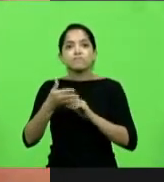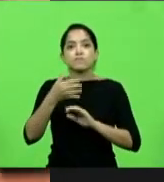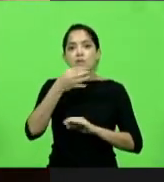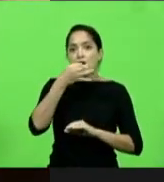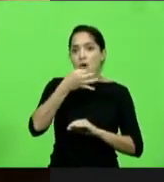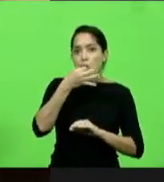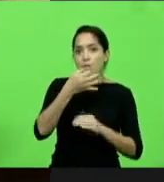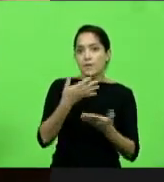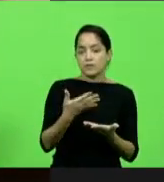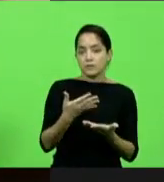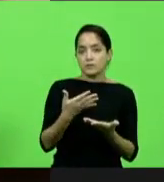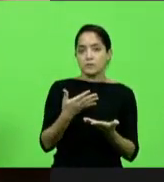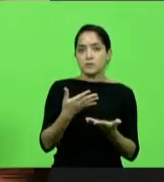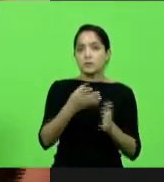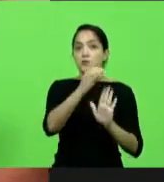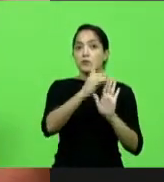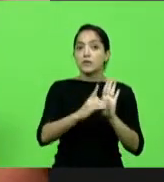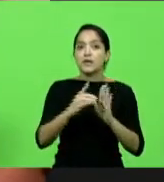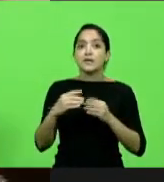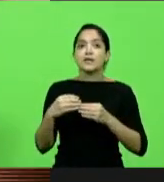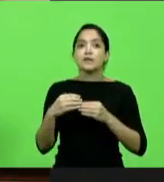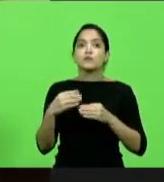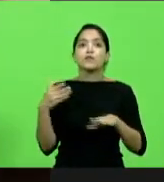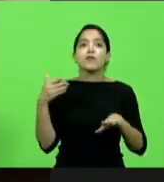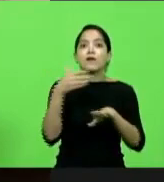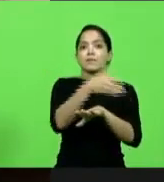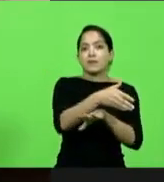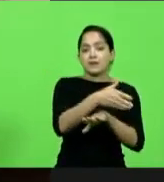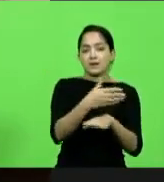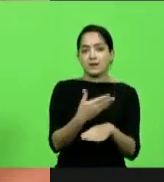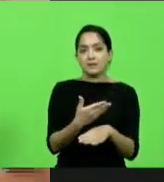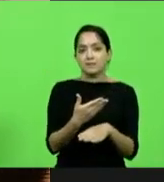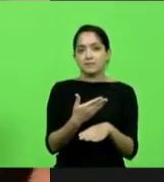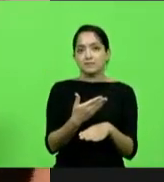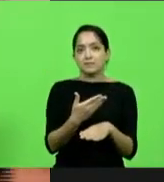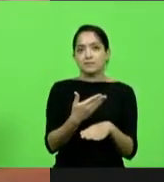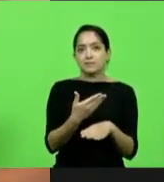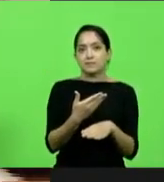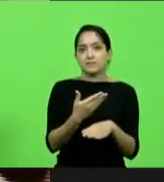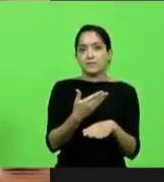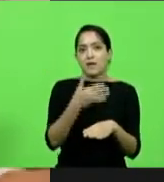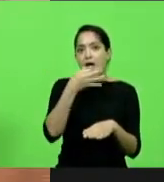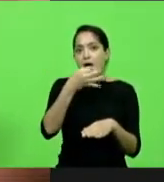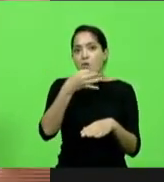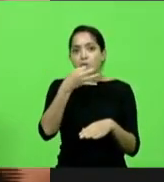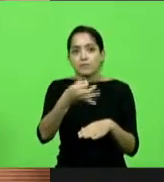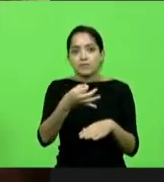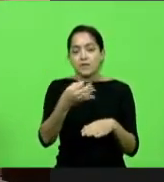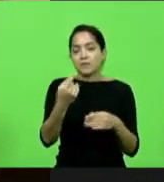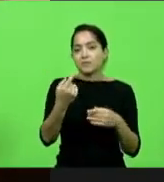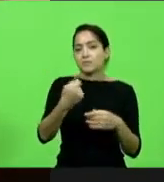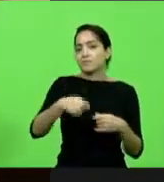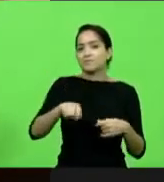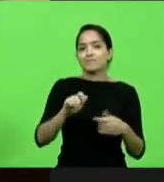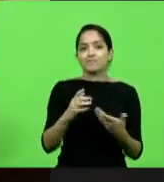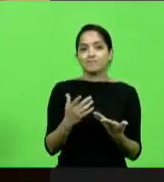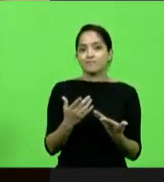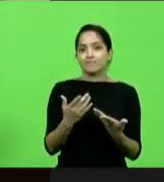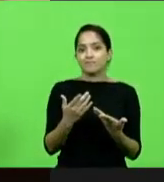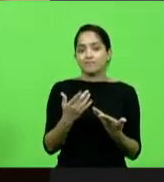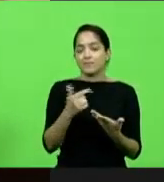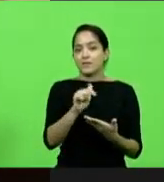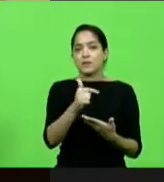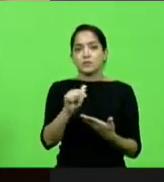E o decreto vai para lá sim ou não. Não tem argumentos. Porque a CCJ não constituiu esse argumento físico.